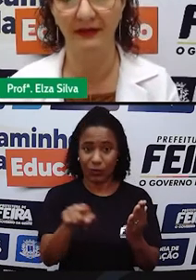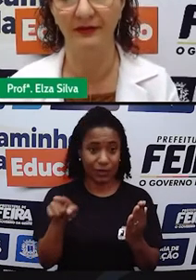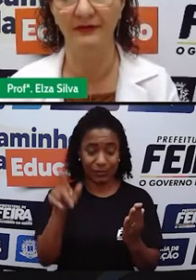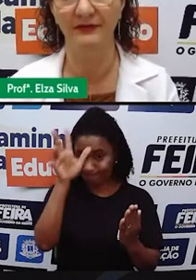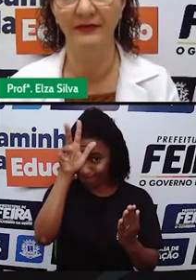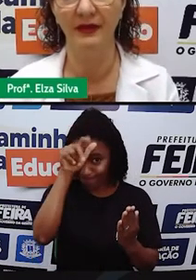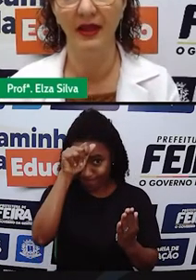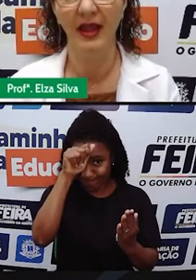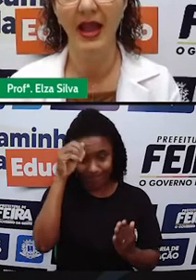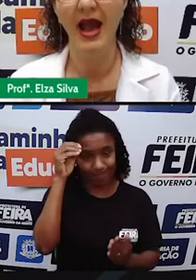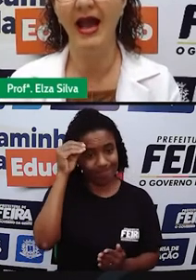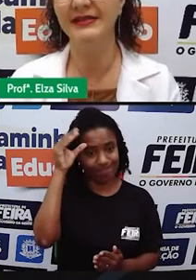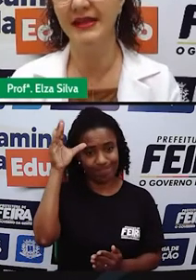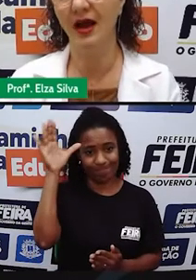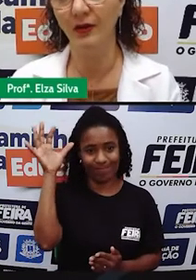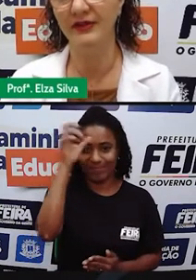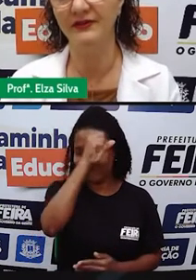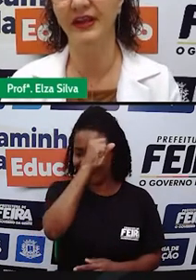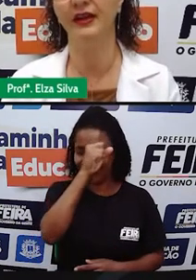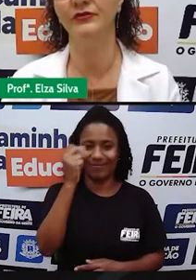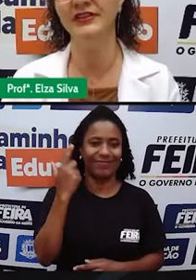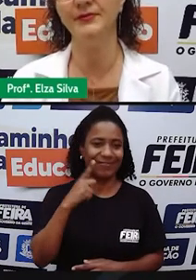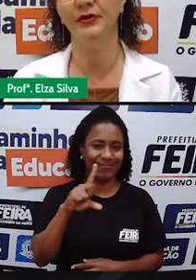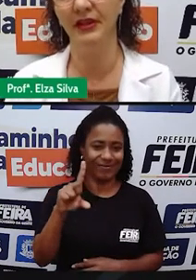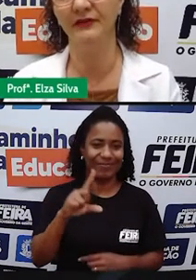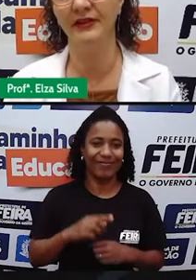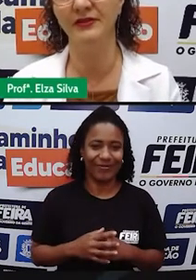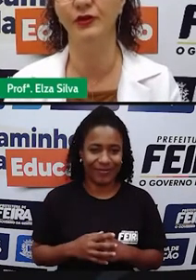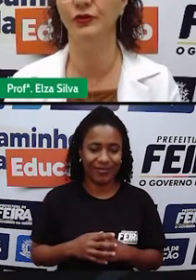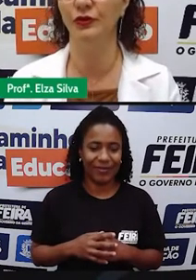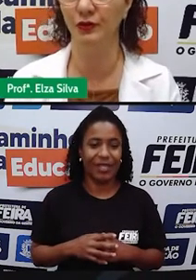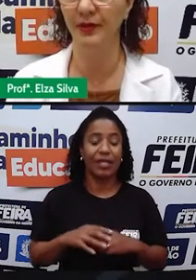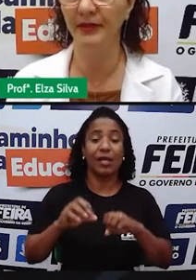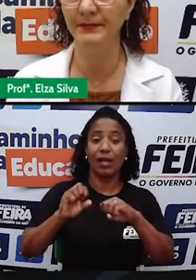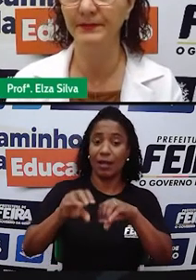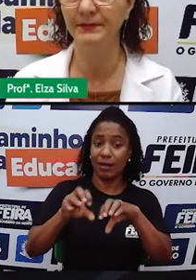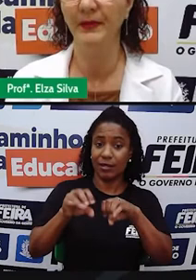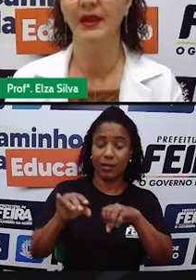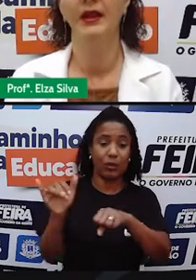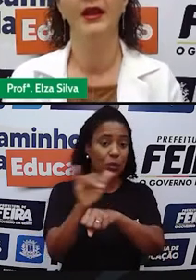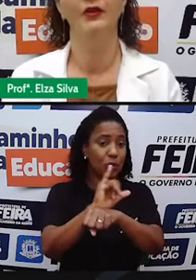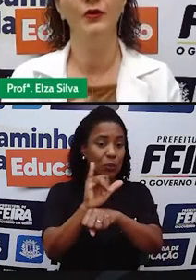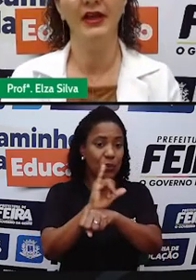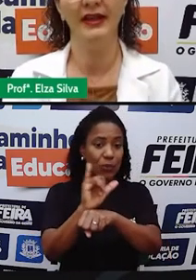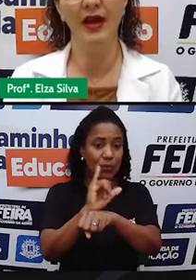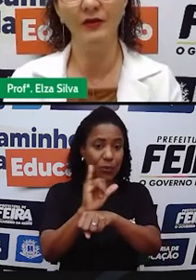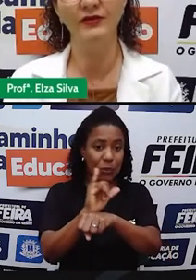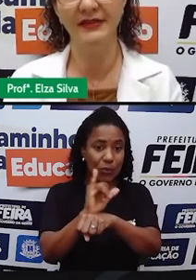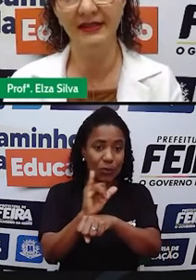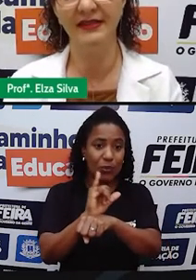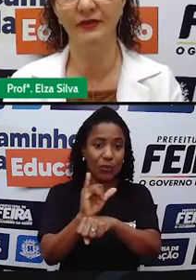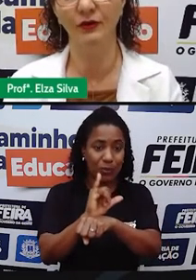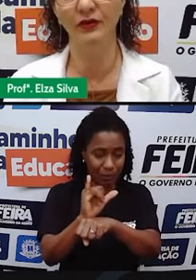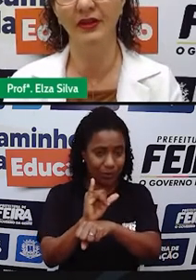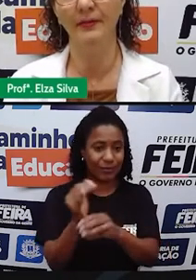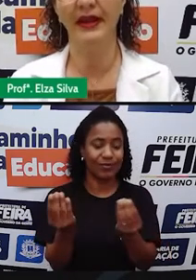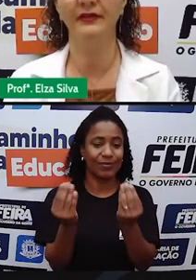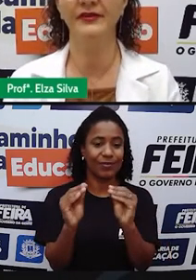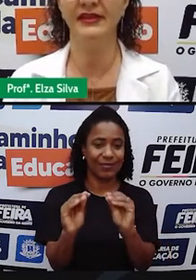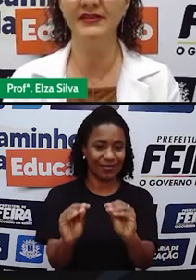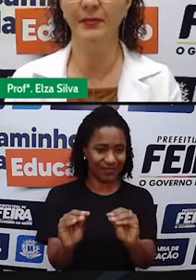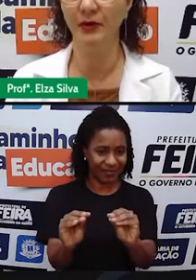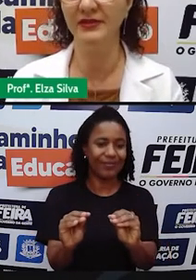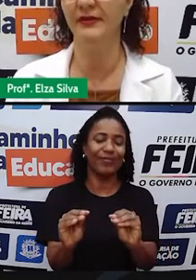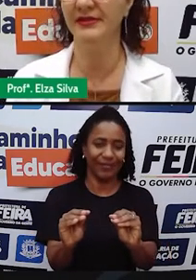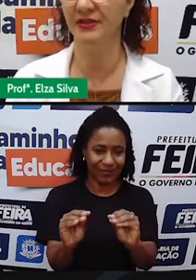aprendam. As aulas ficarão disponíveis no YouTube, no canal da Seduc, para